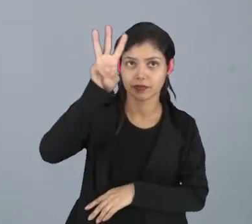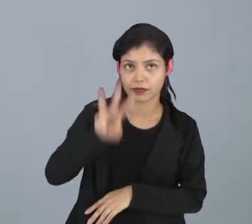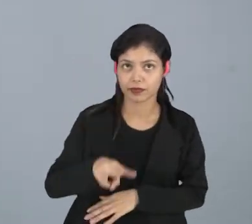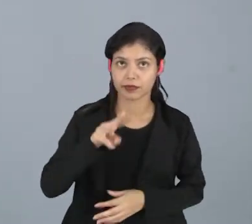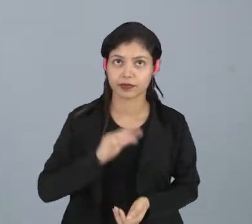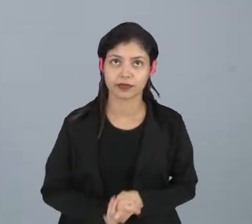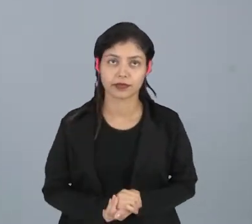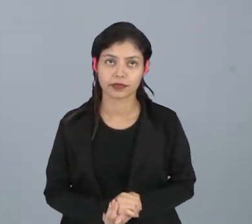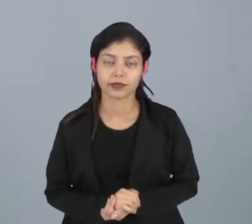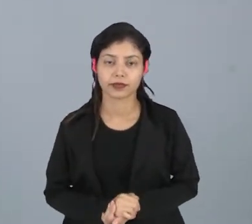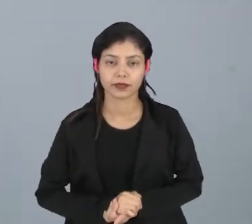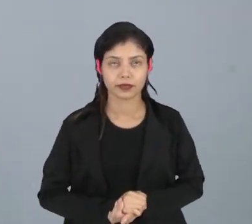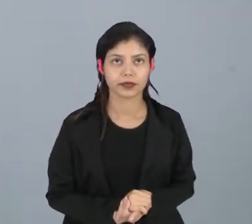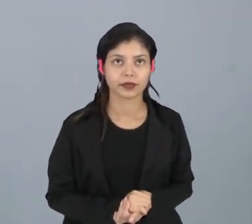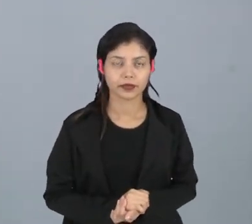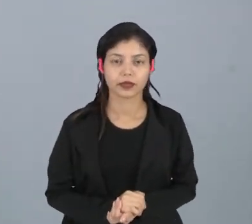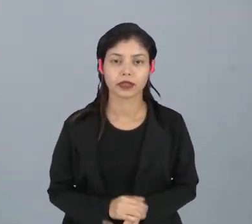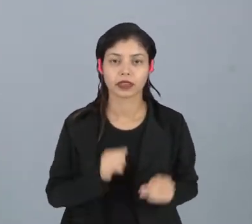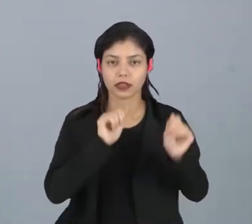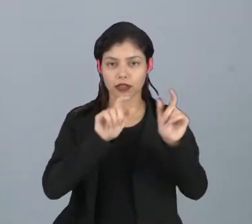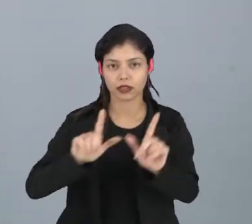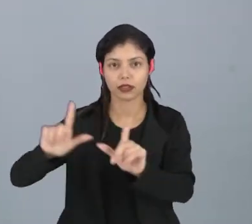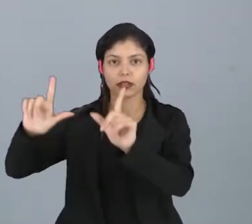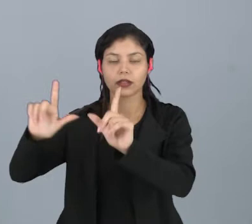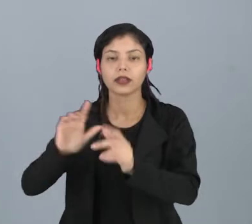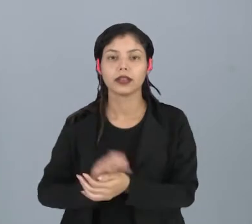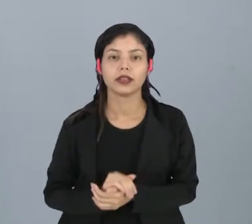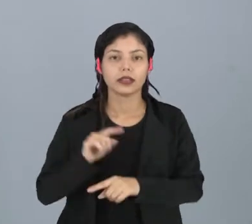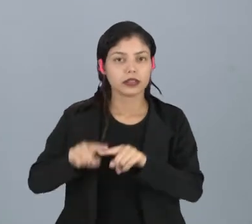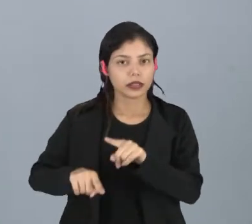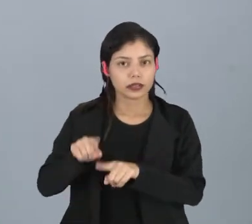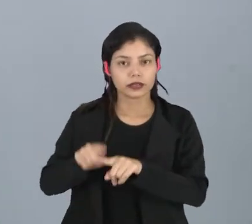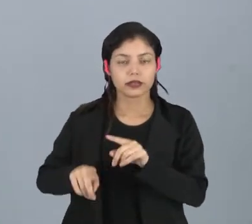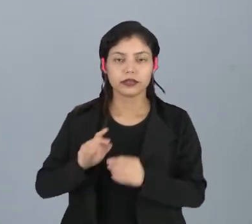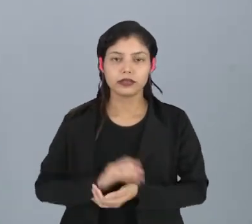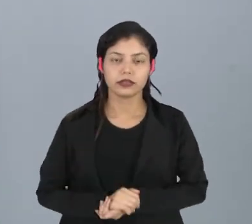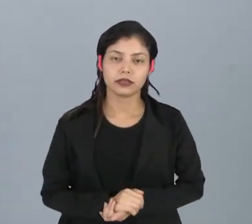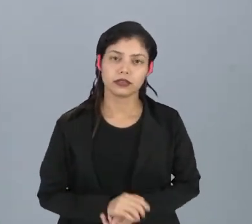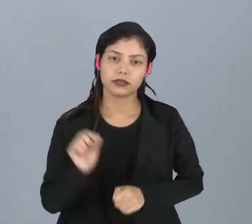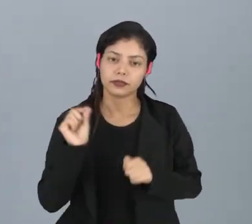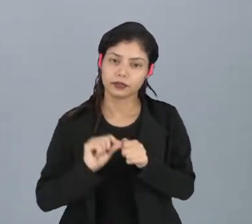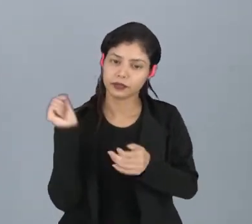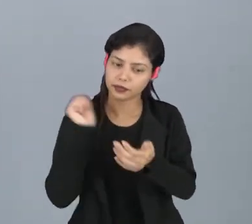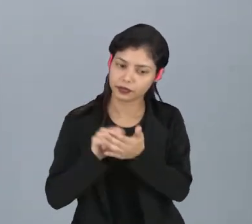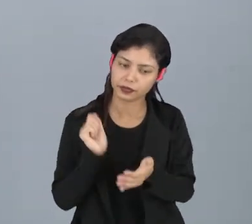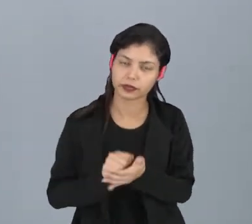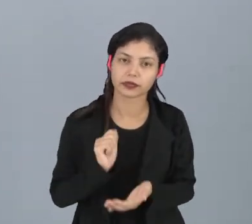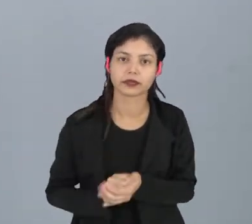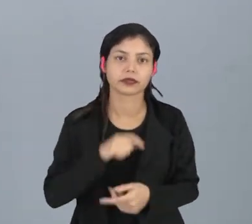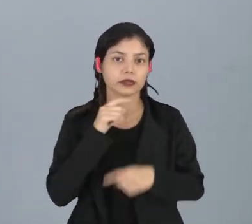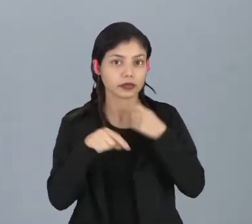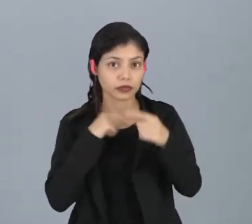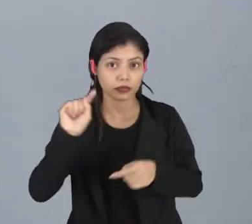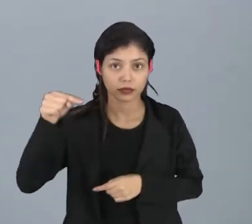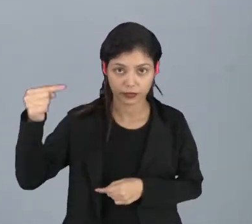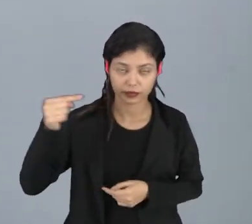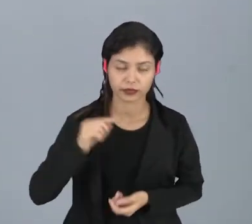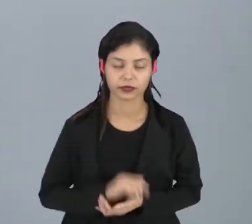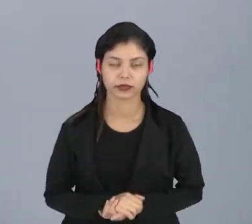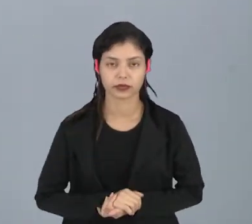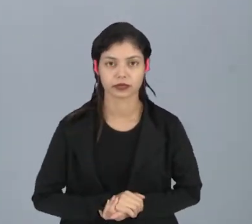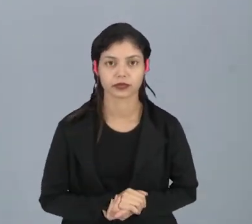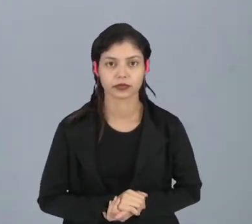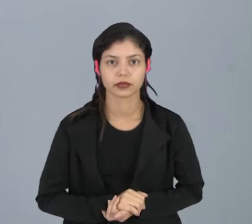multiplicação de matrizes. Então acompanhe comigo o material, façam as suas anotações para tirar as dúvidas